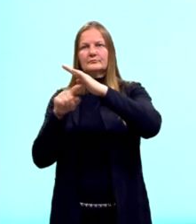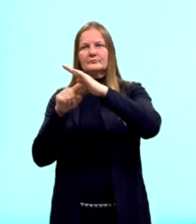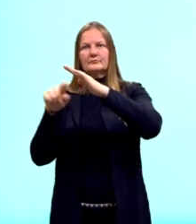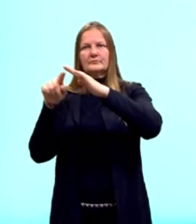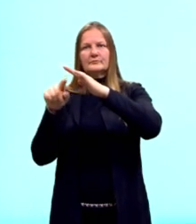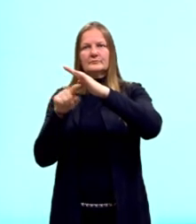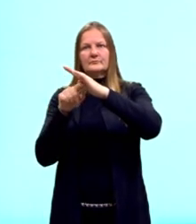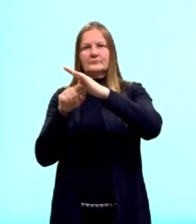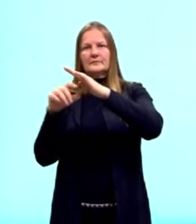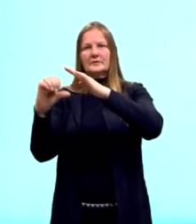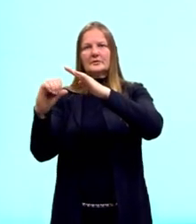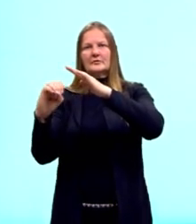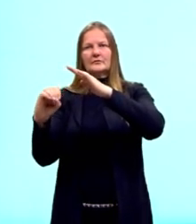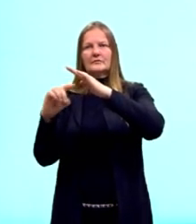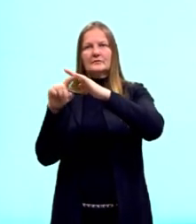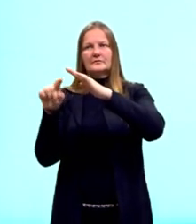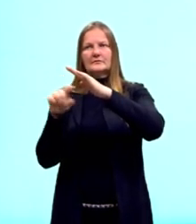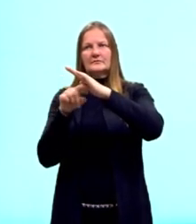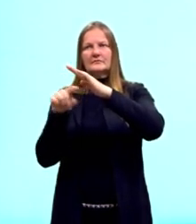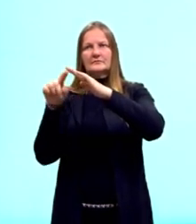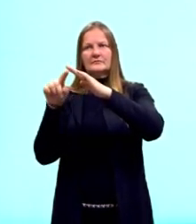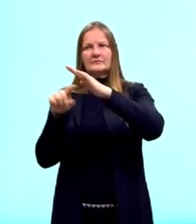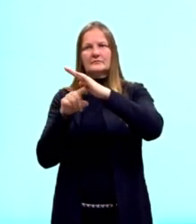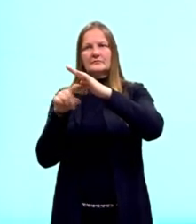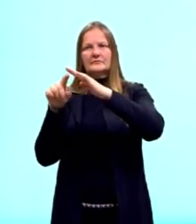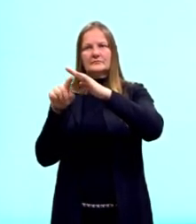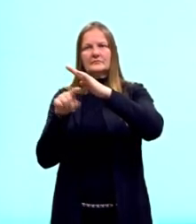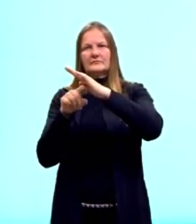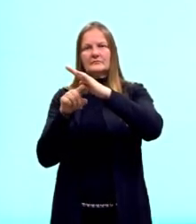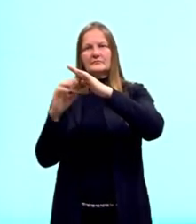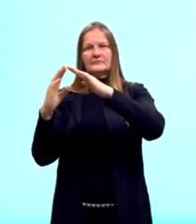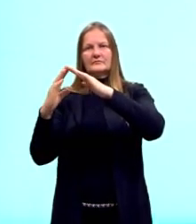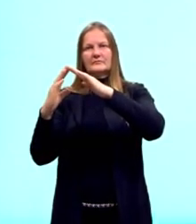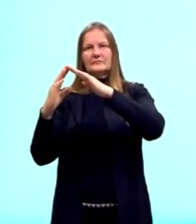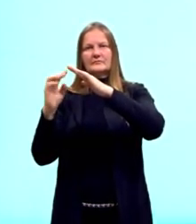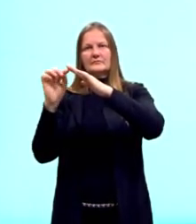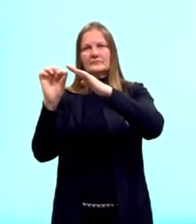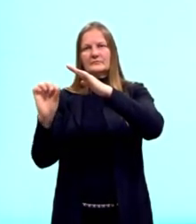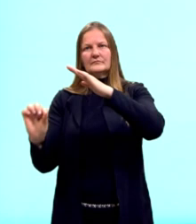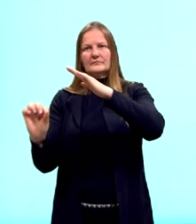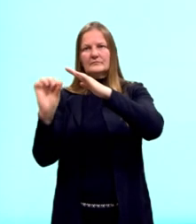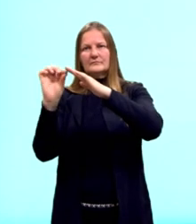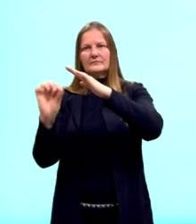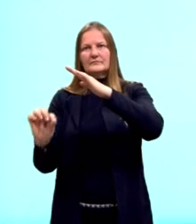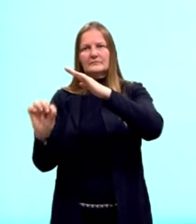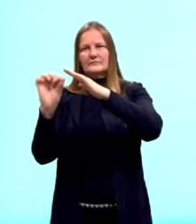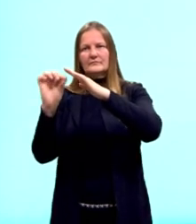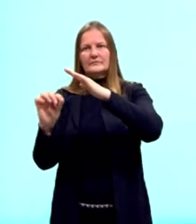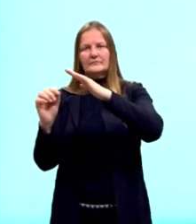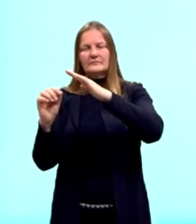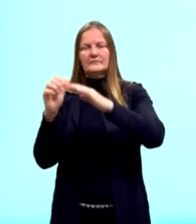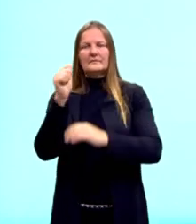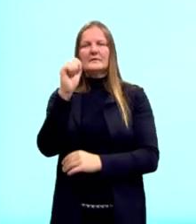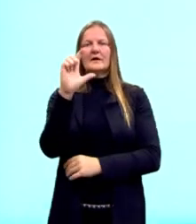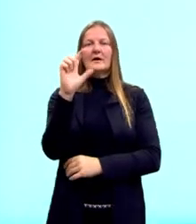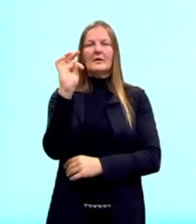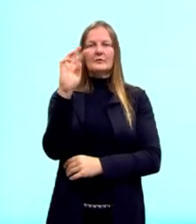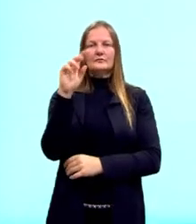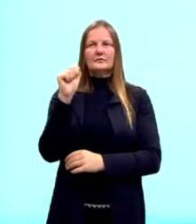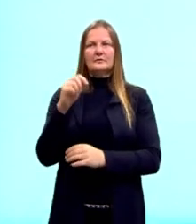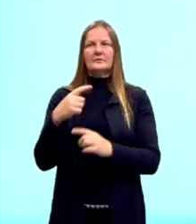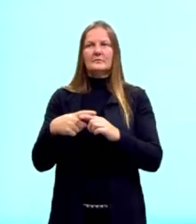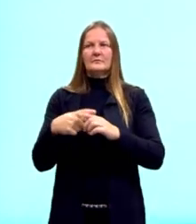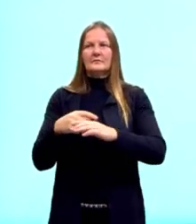próprio lado ou o próprio cateto C. Aqui eu até posicionei para vocês visualizarem. A base